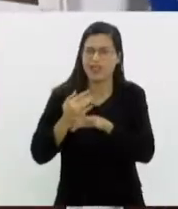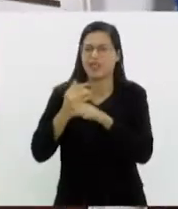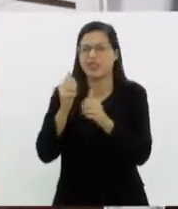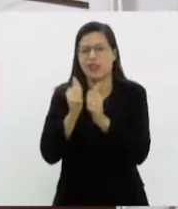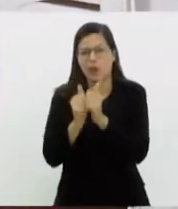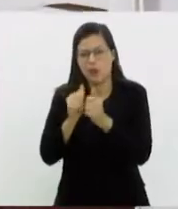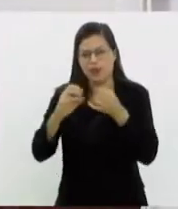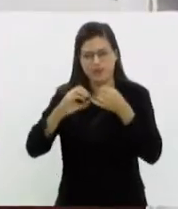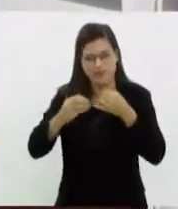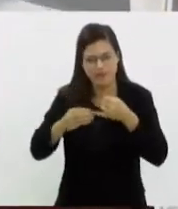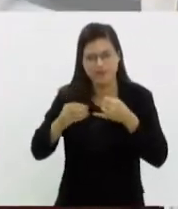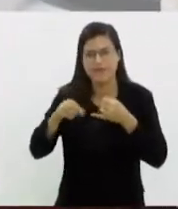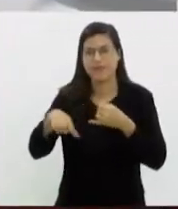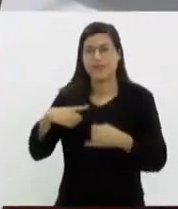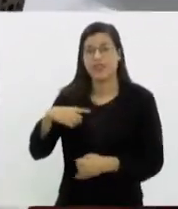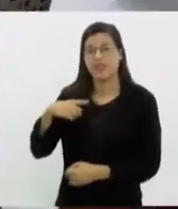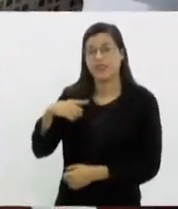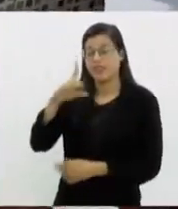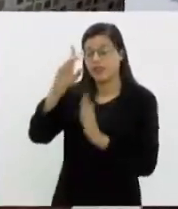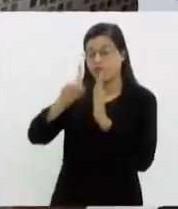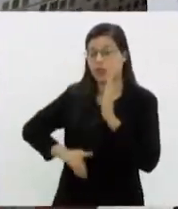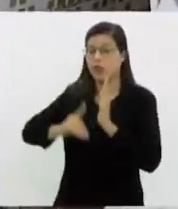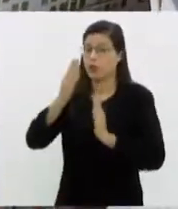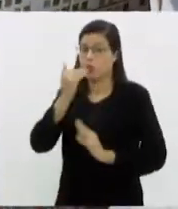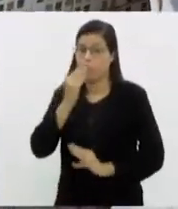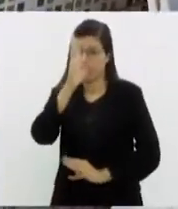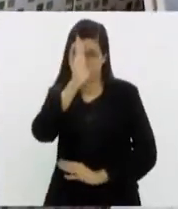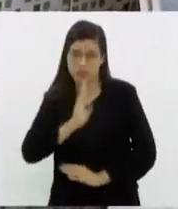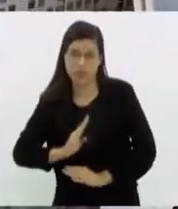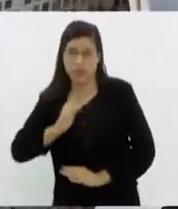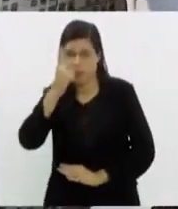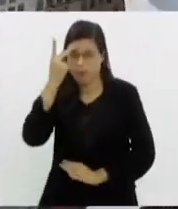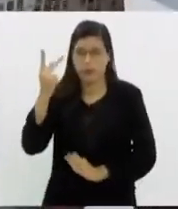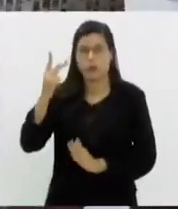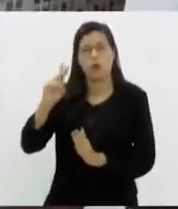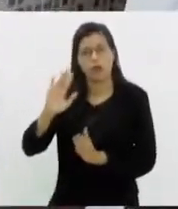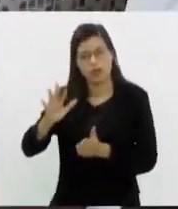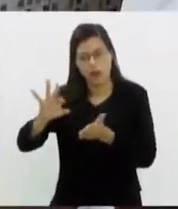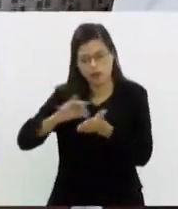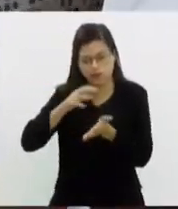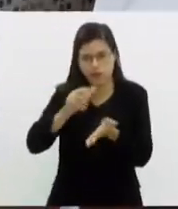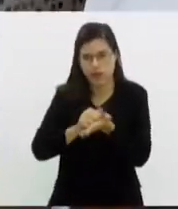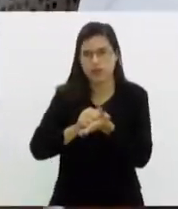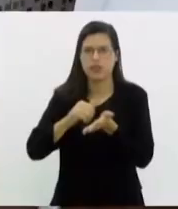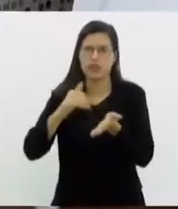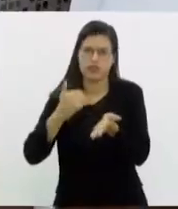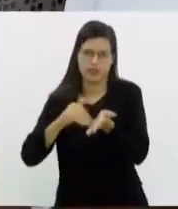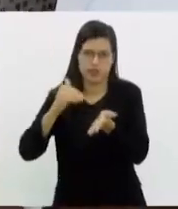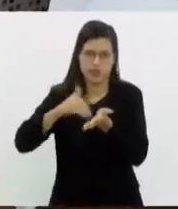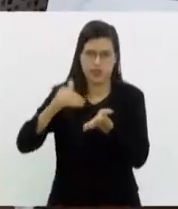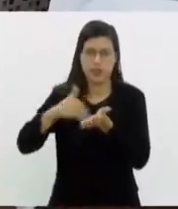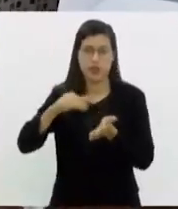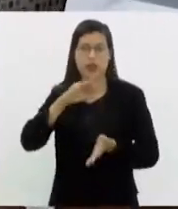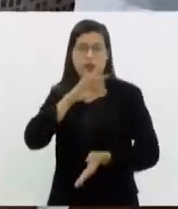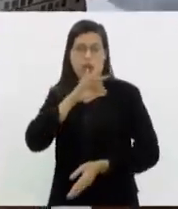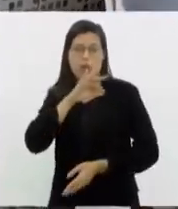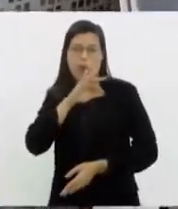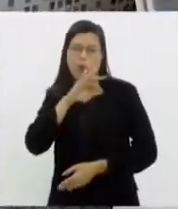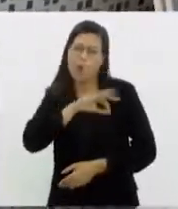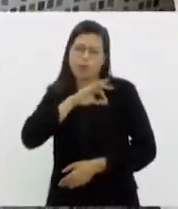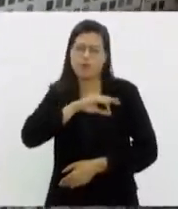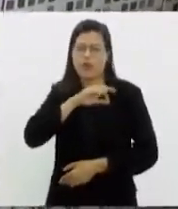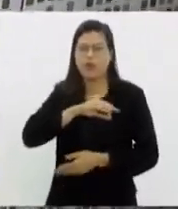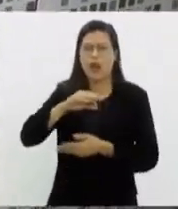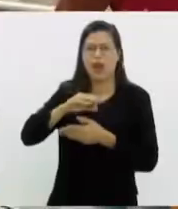Tem direito ao almoço gratuito às pessoas cadastradas pela Secretaria Municipal de Trabalho e Renda, com renda per capita de até R$ 105,00